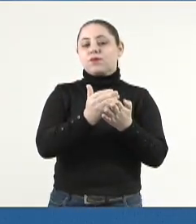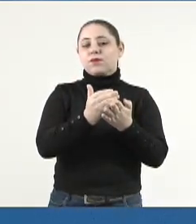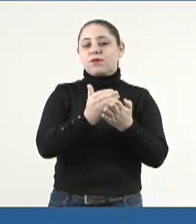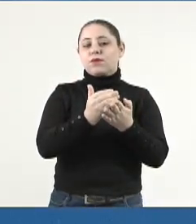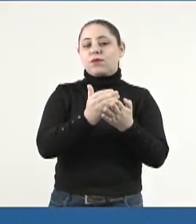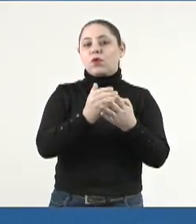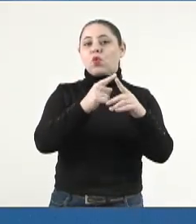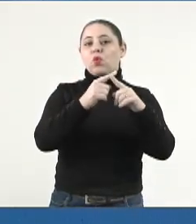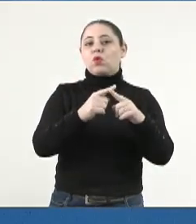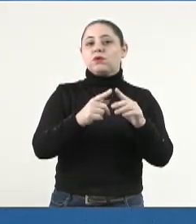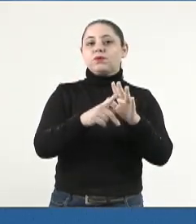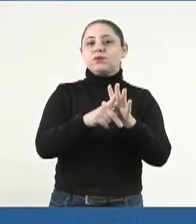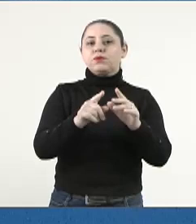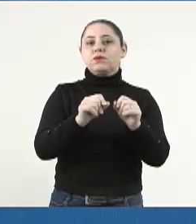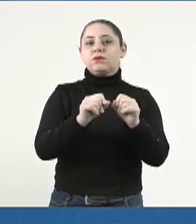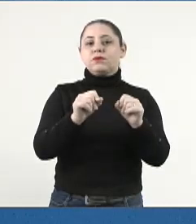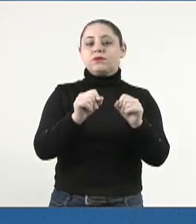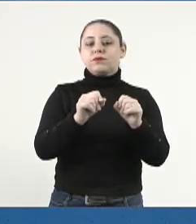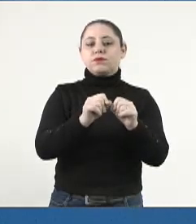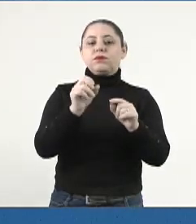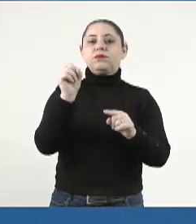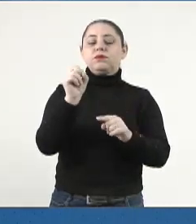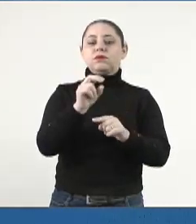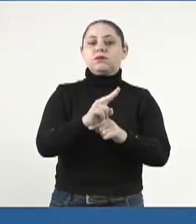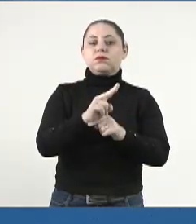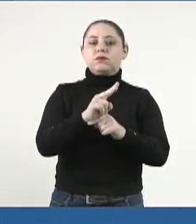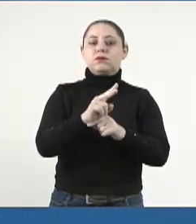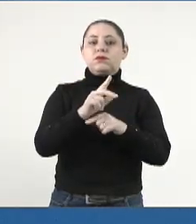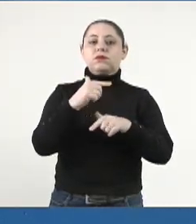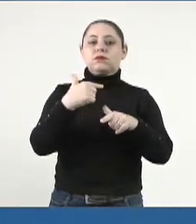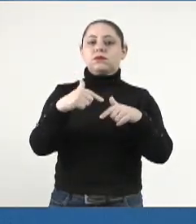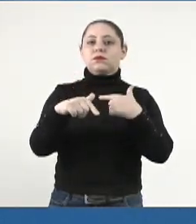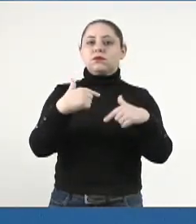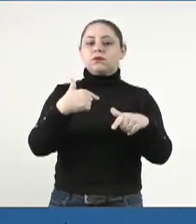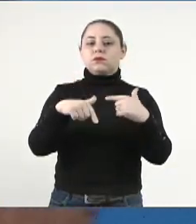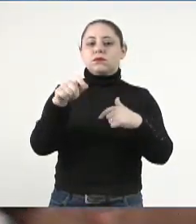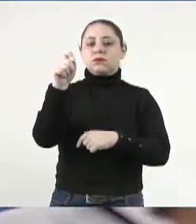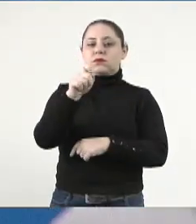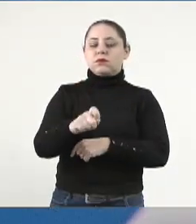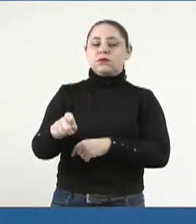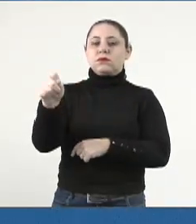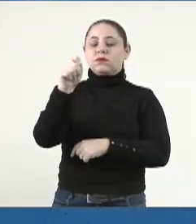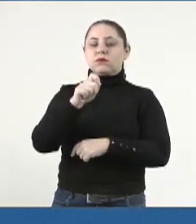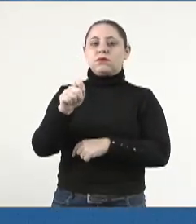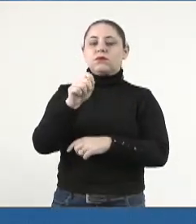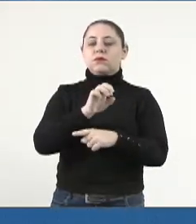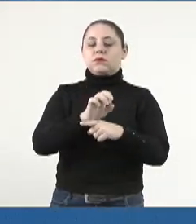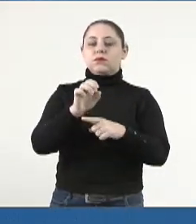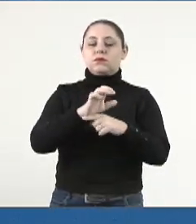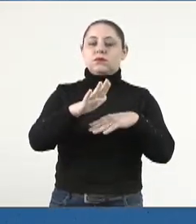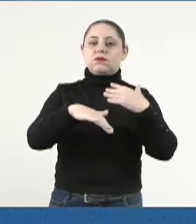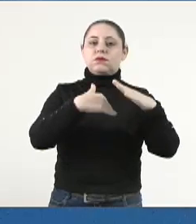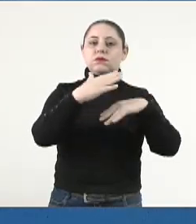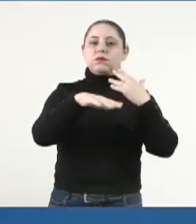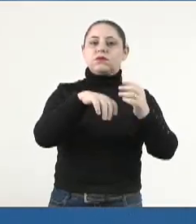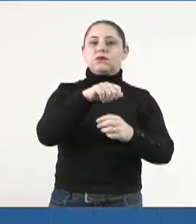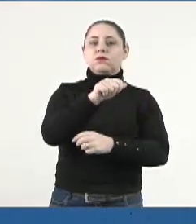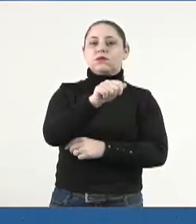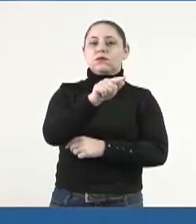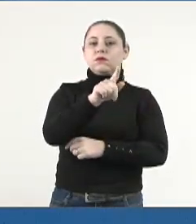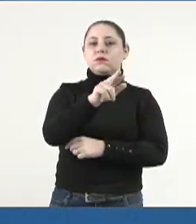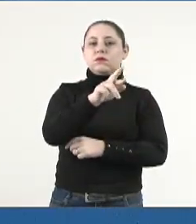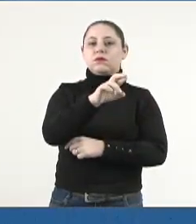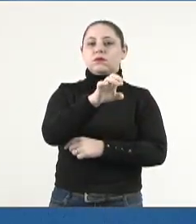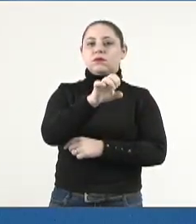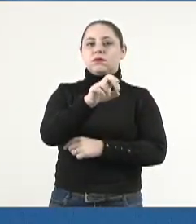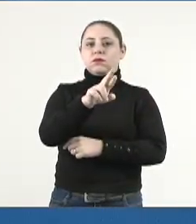para aprovimento de servidores para agência estadual de desenvolvimento agrário, extensão